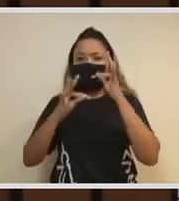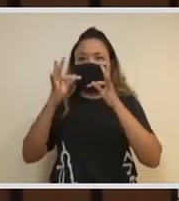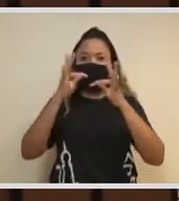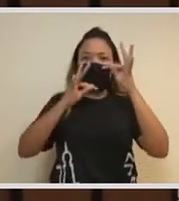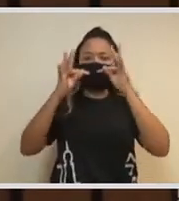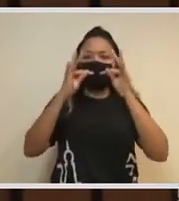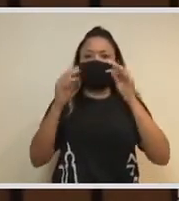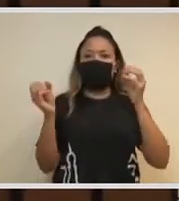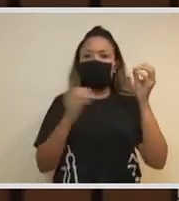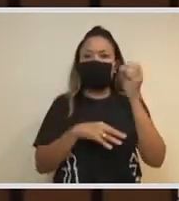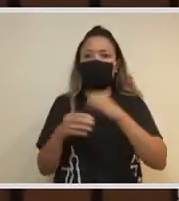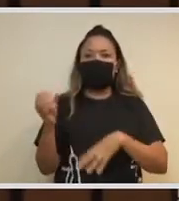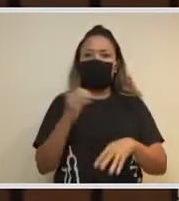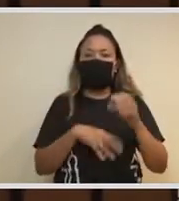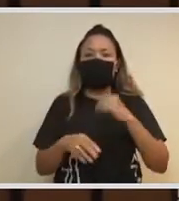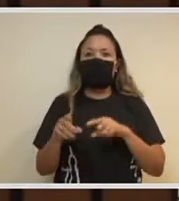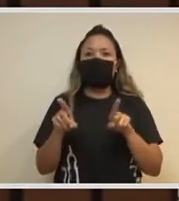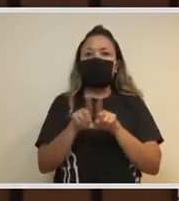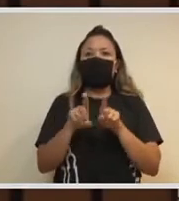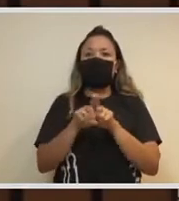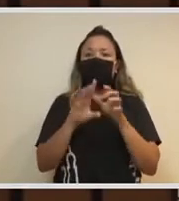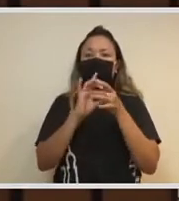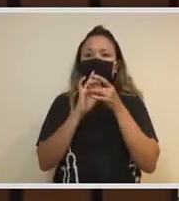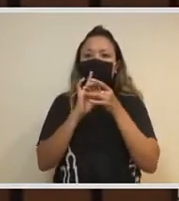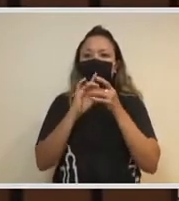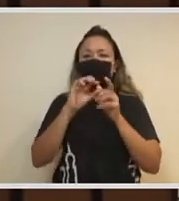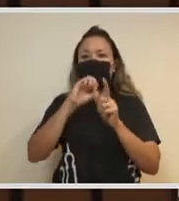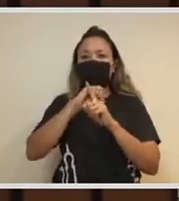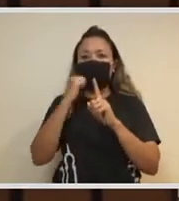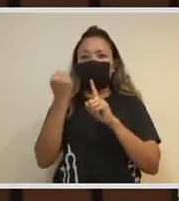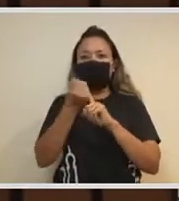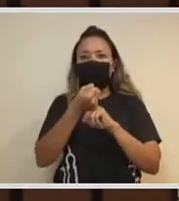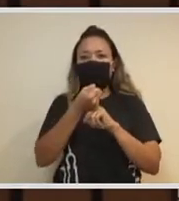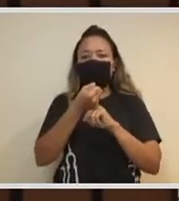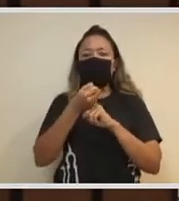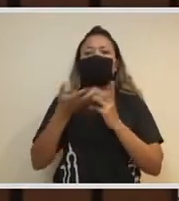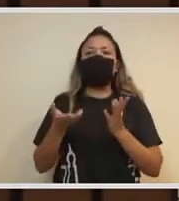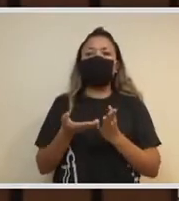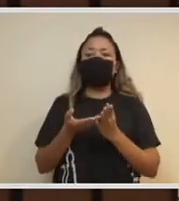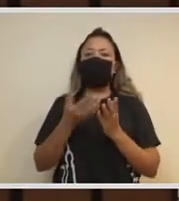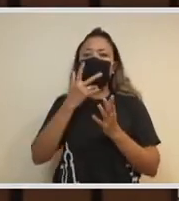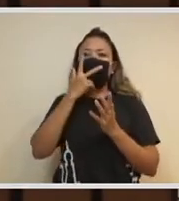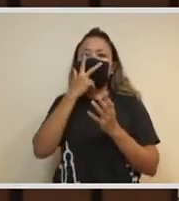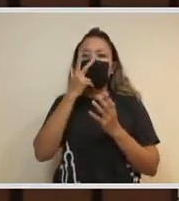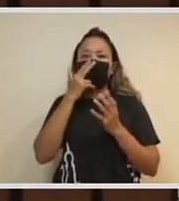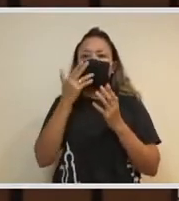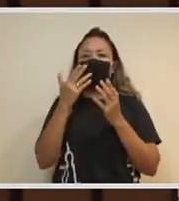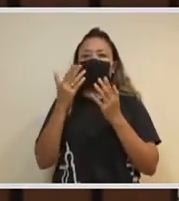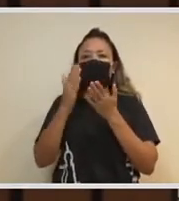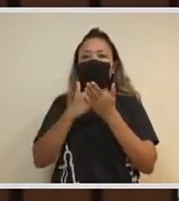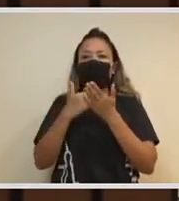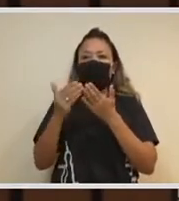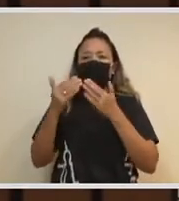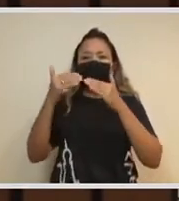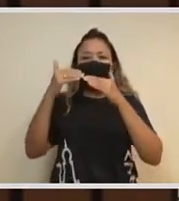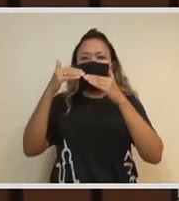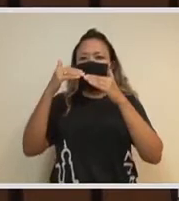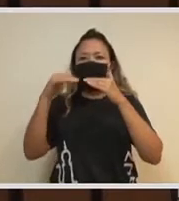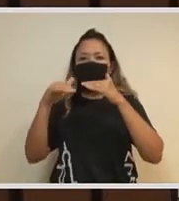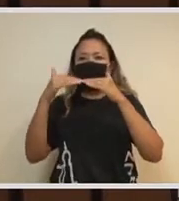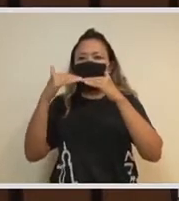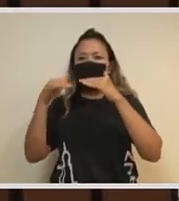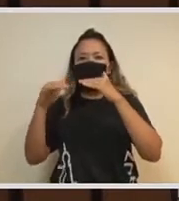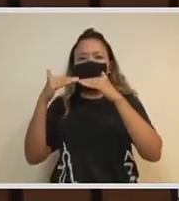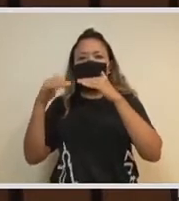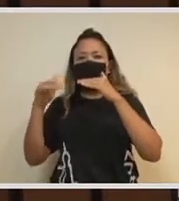promoção e equidade social. Campos que, muitas vezes, aparecem de formas desconexas e também com forte